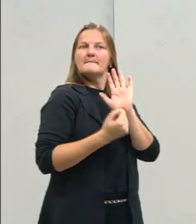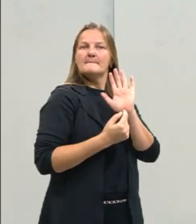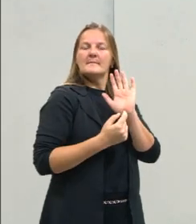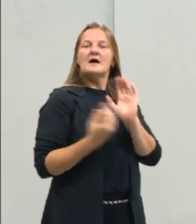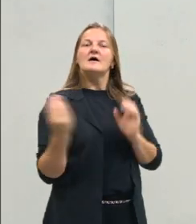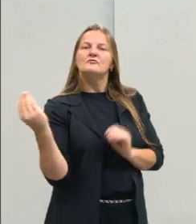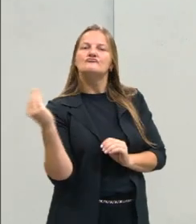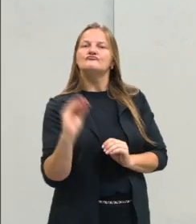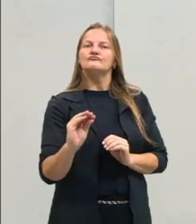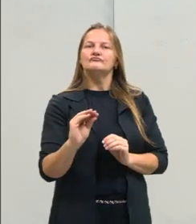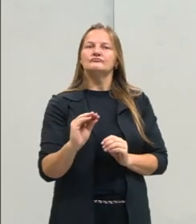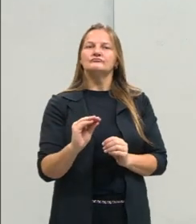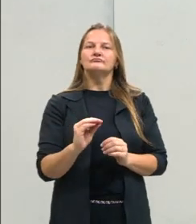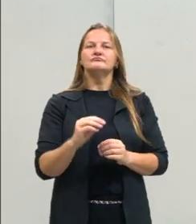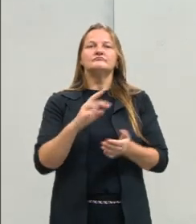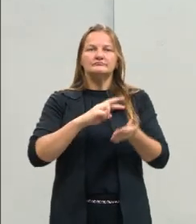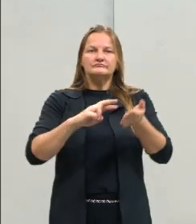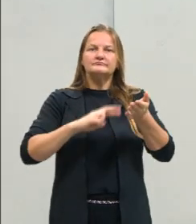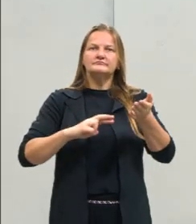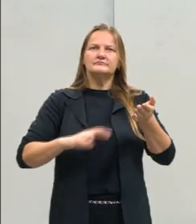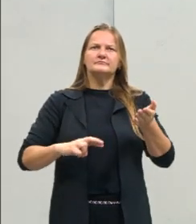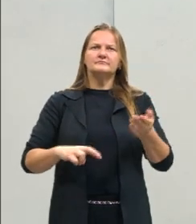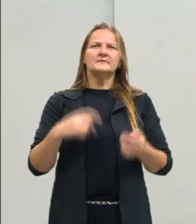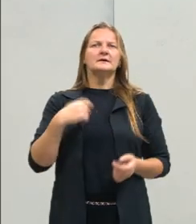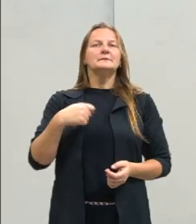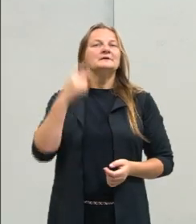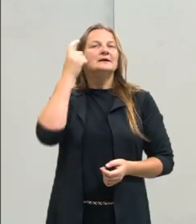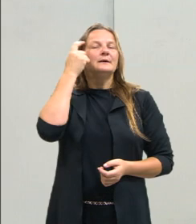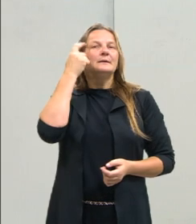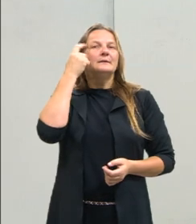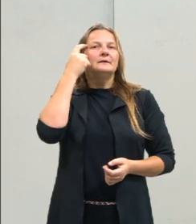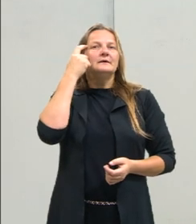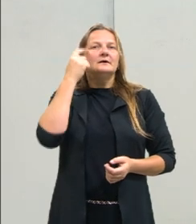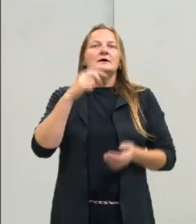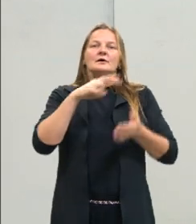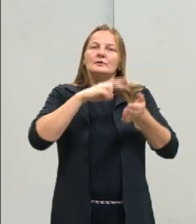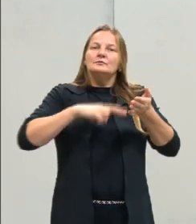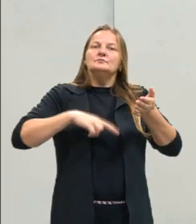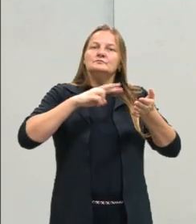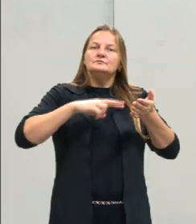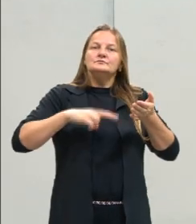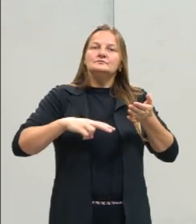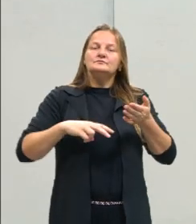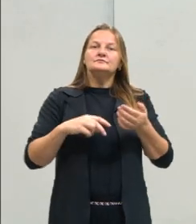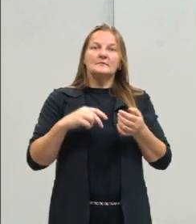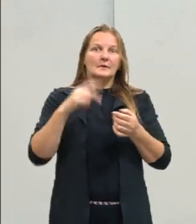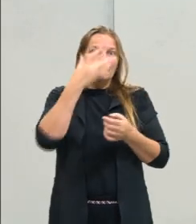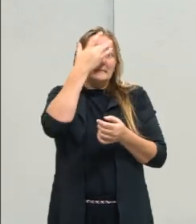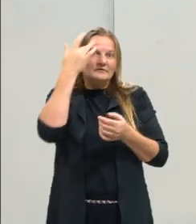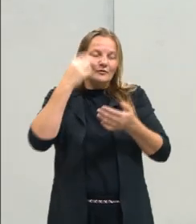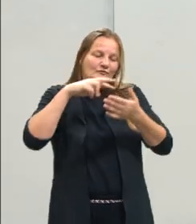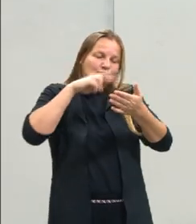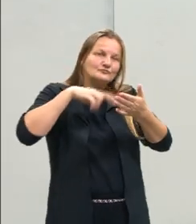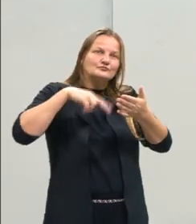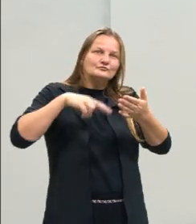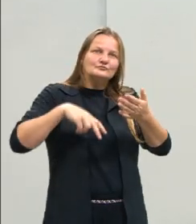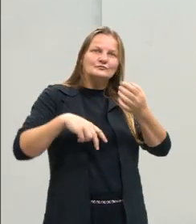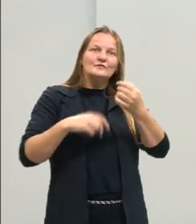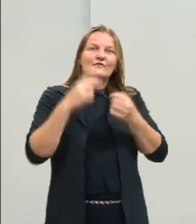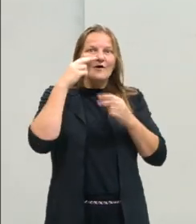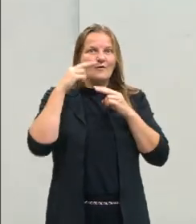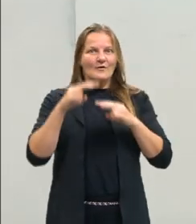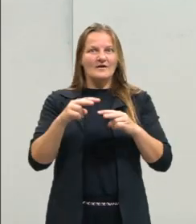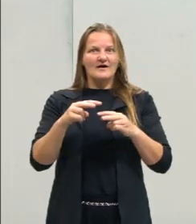no texto de redação. Eu preciso pensar que o leitor, que o corretor dessa redação, ele vai